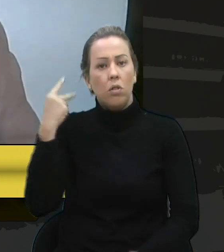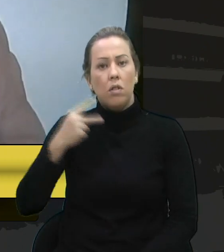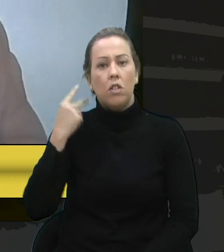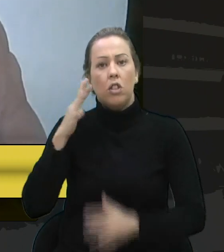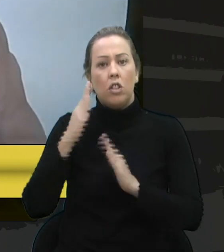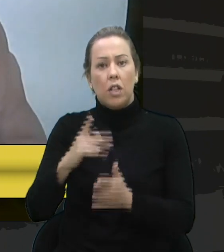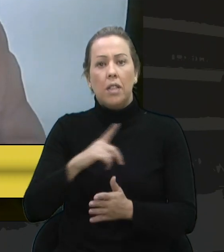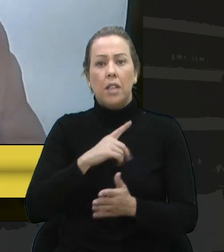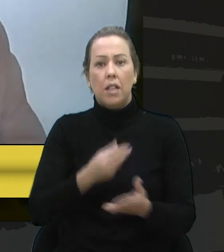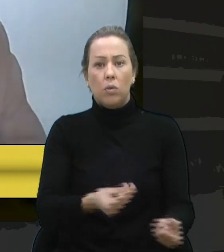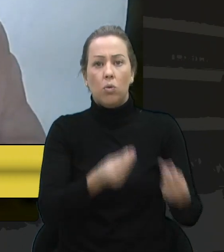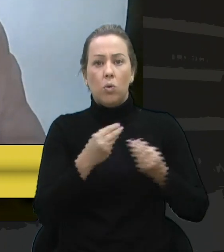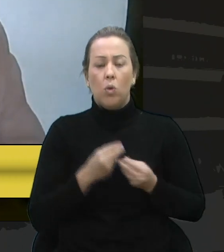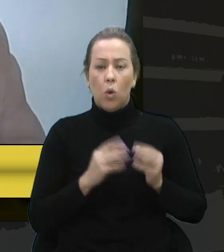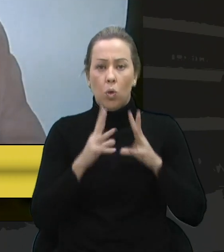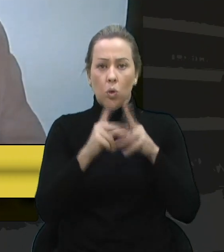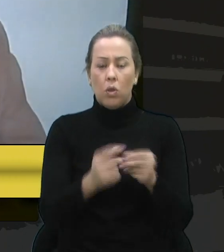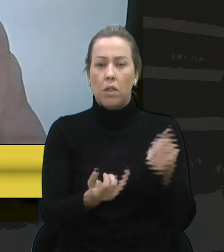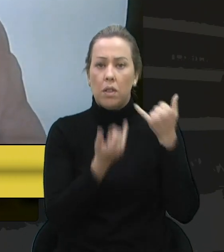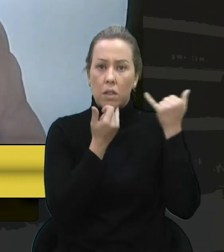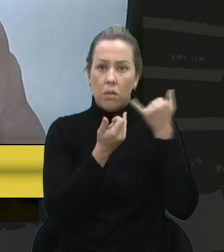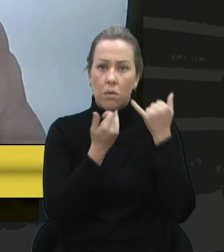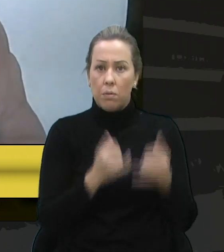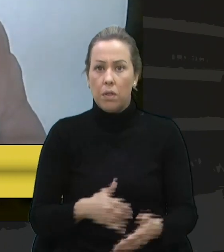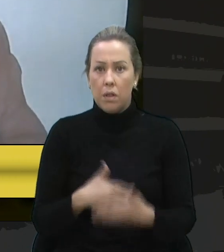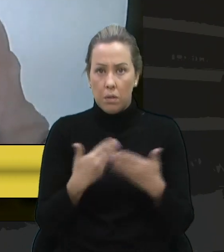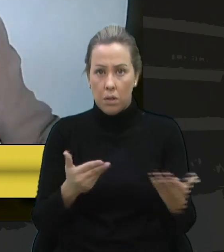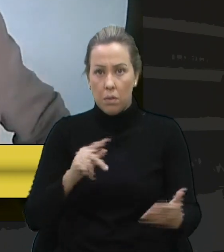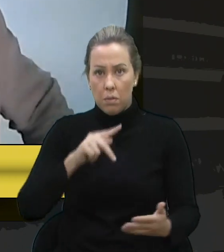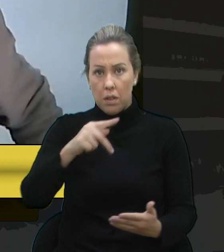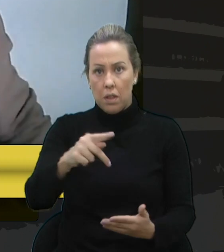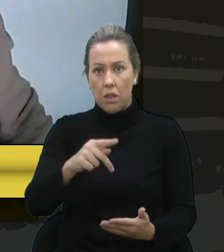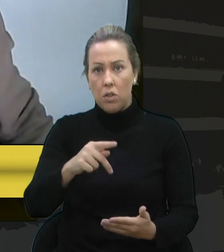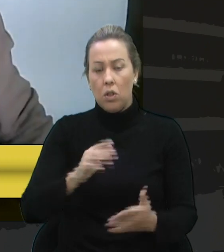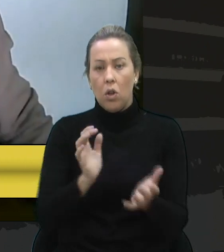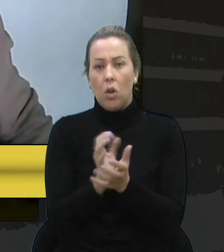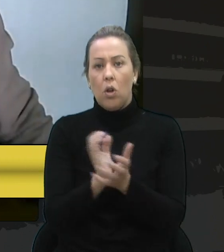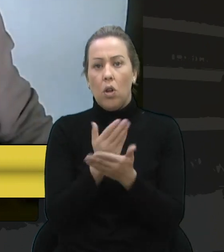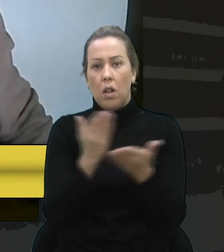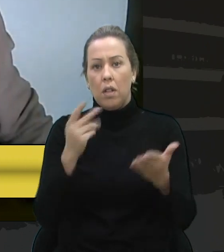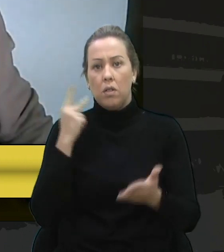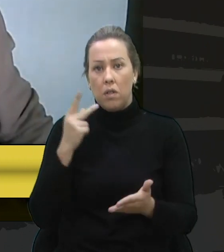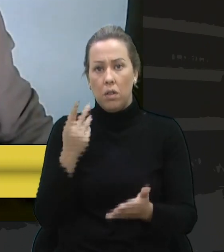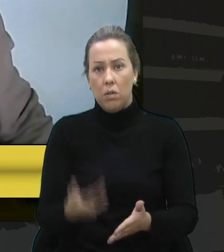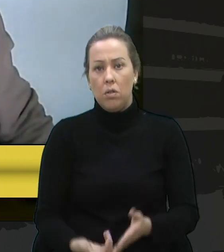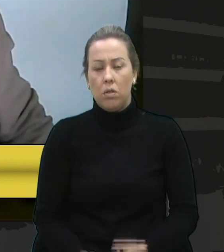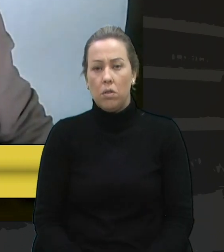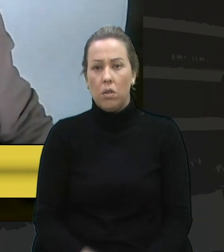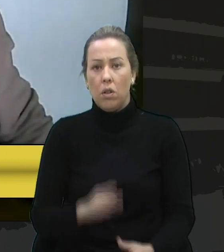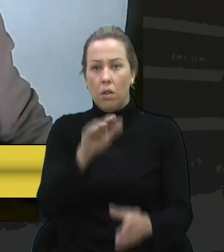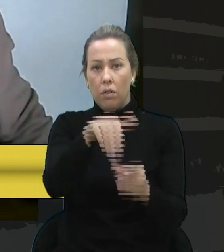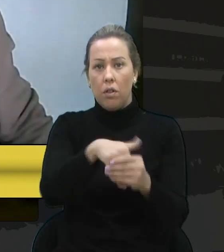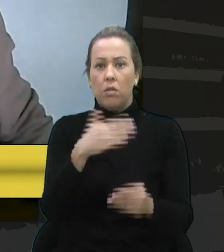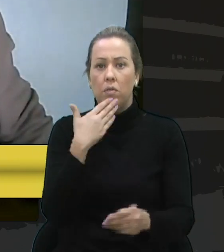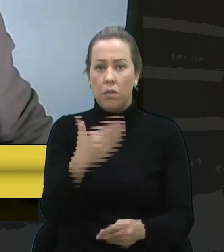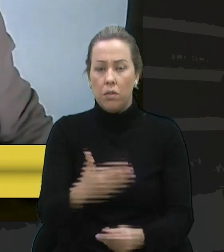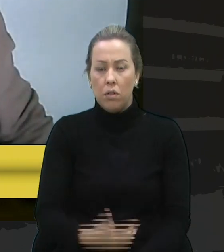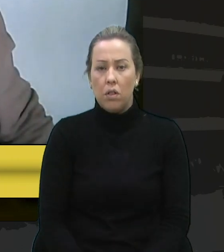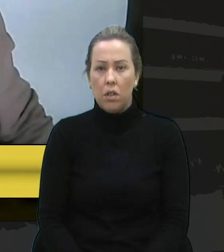já têm em mãos todas as informações. É isso, Sr. Presidente, caros colegas vereadores, votarei favorável.